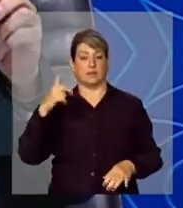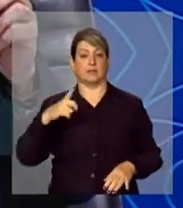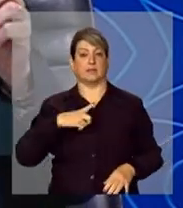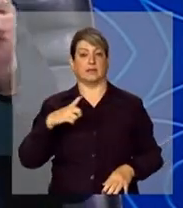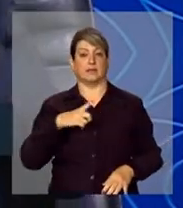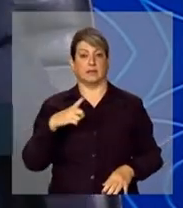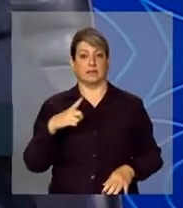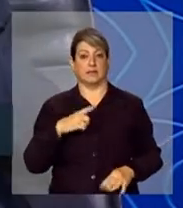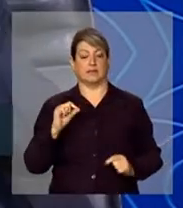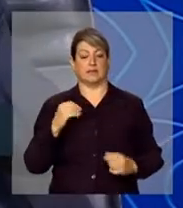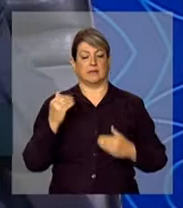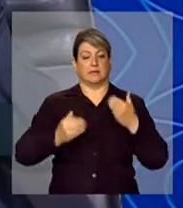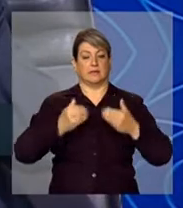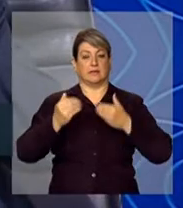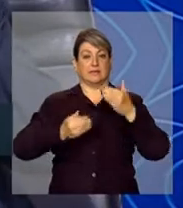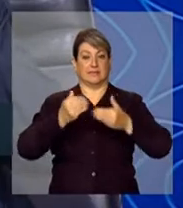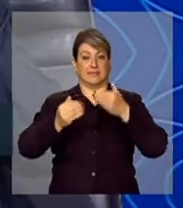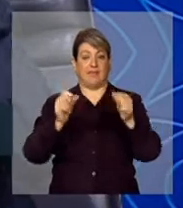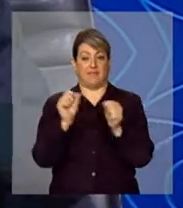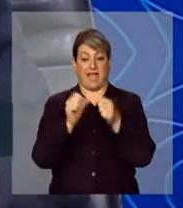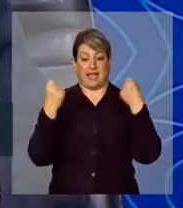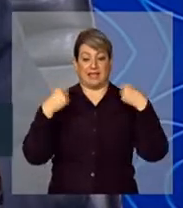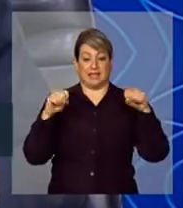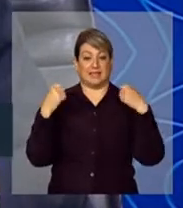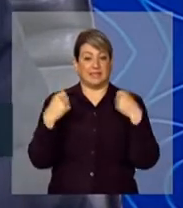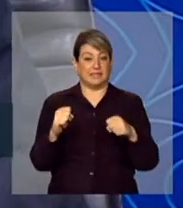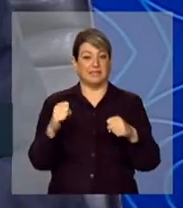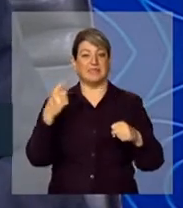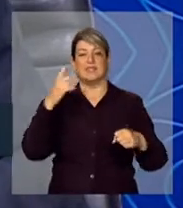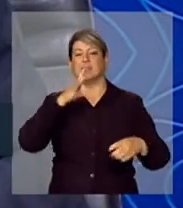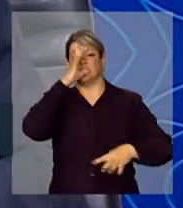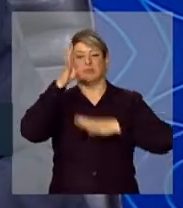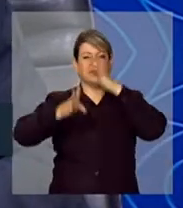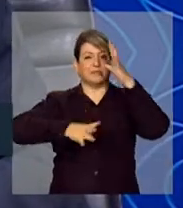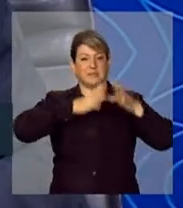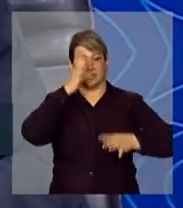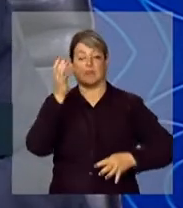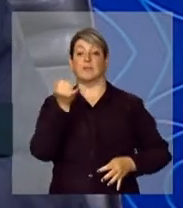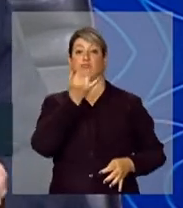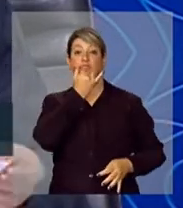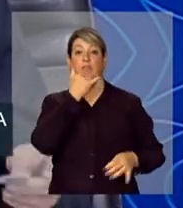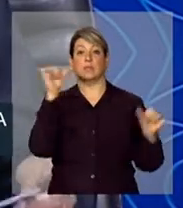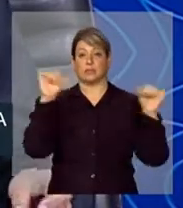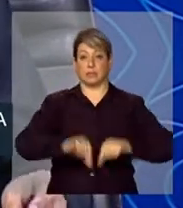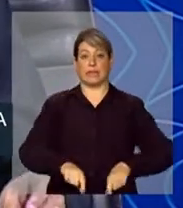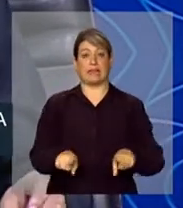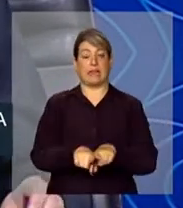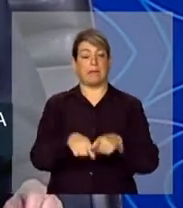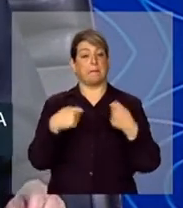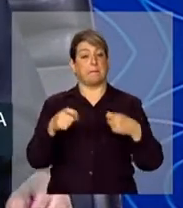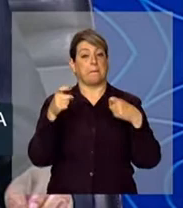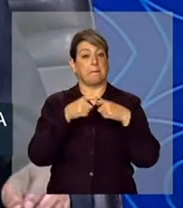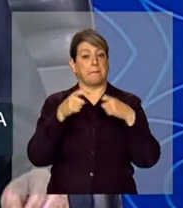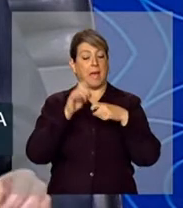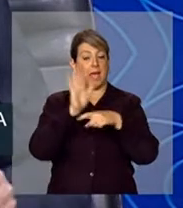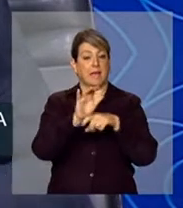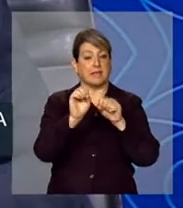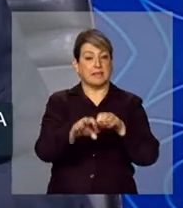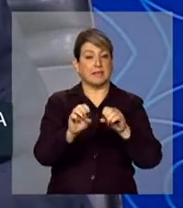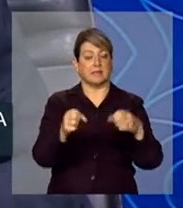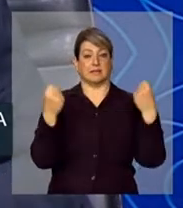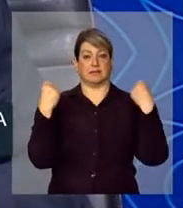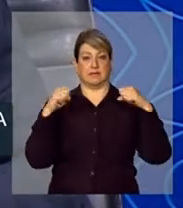é desenvolvida sem a orientação médica. Prezado